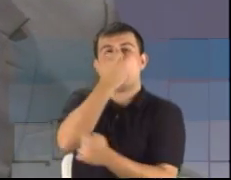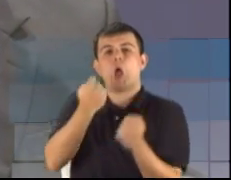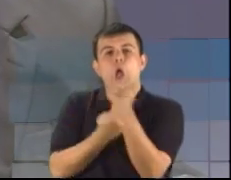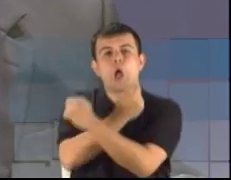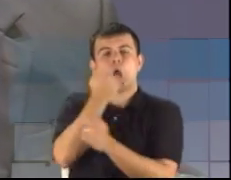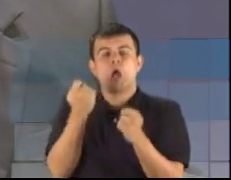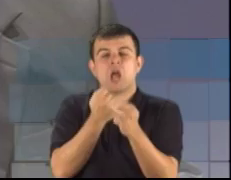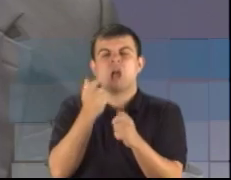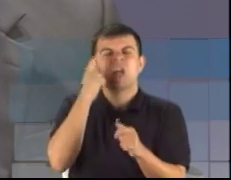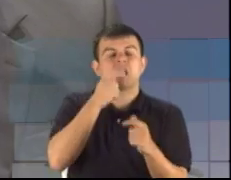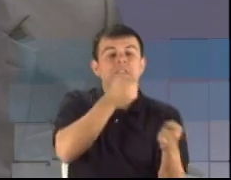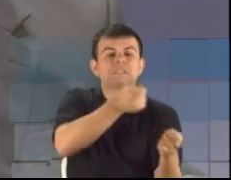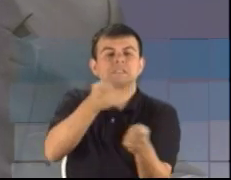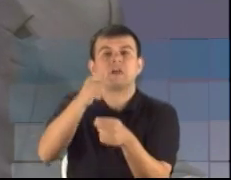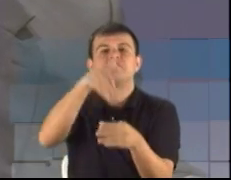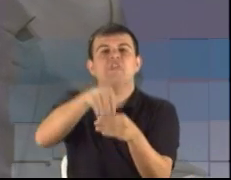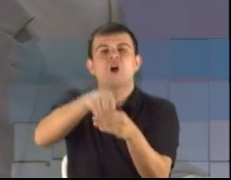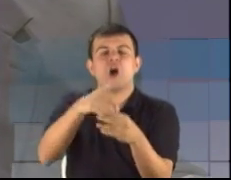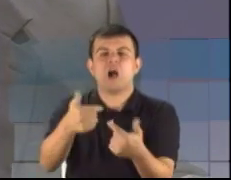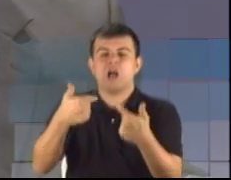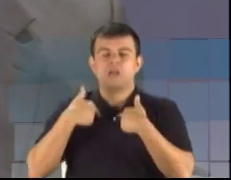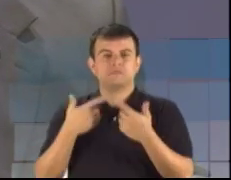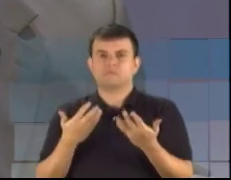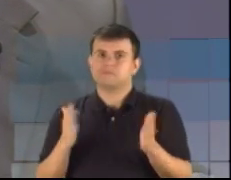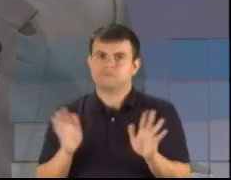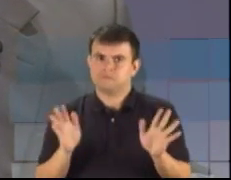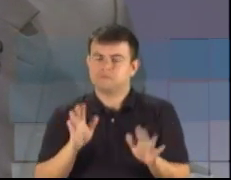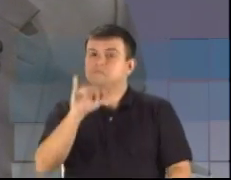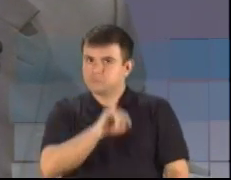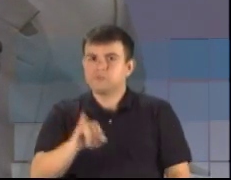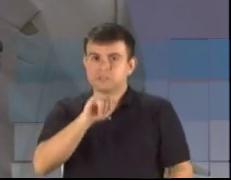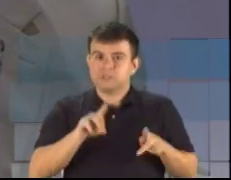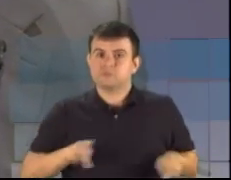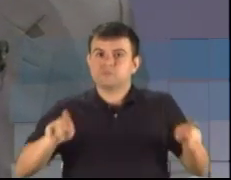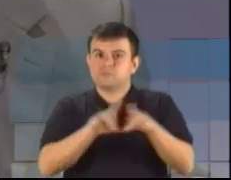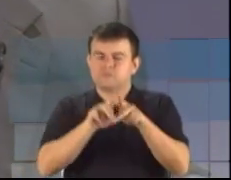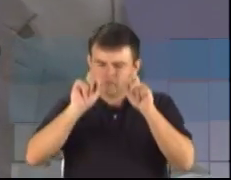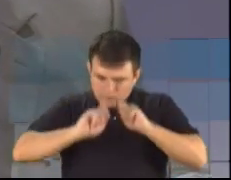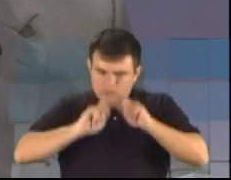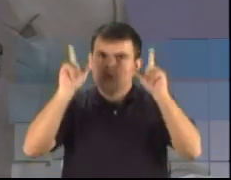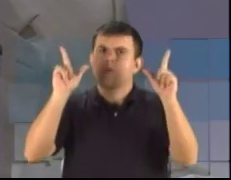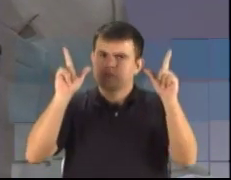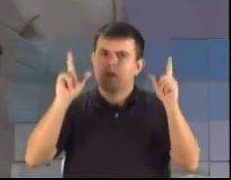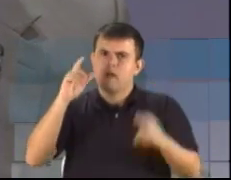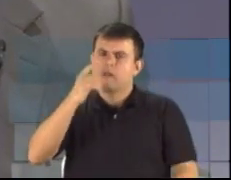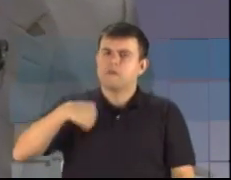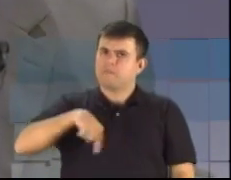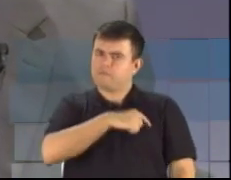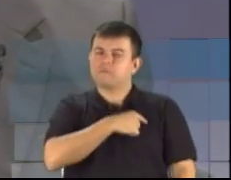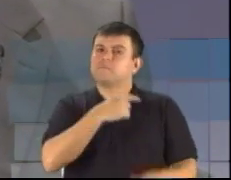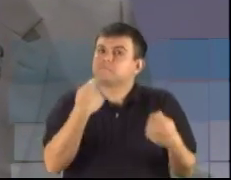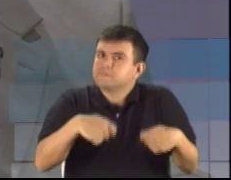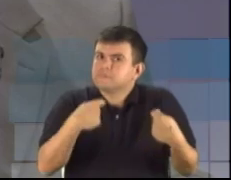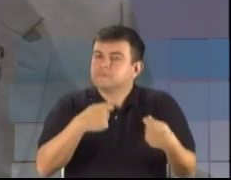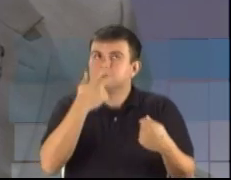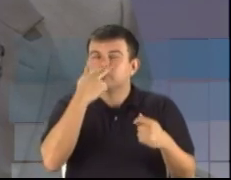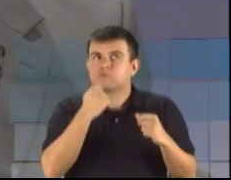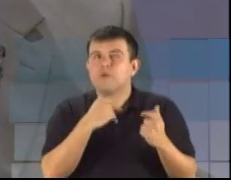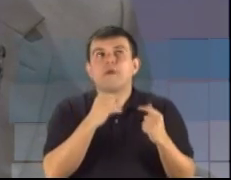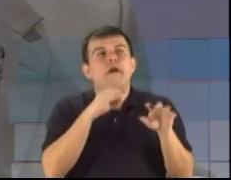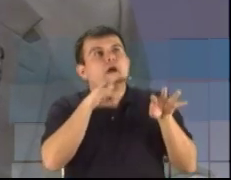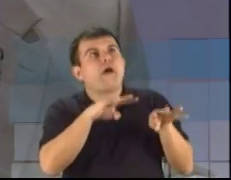nossas regiões, deve acabar, né gente? Povo, vamos acordar. Vamos parar de escutar mentiras.